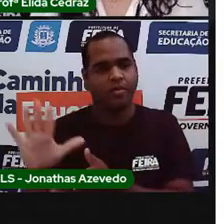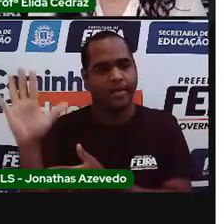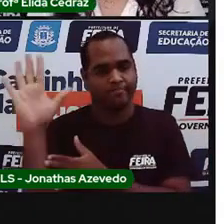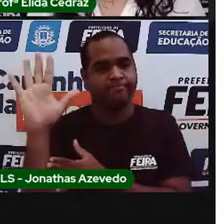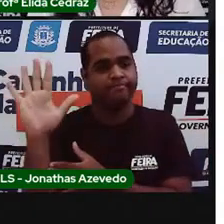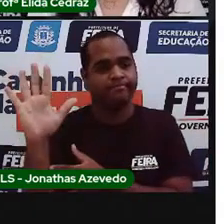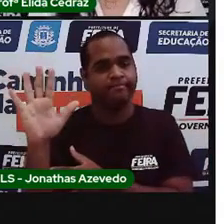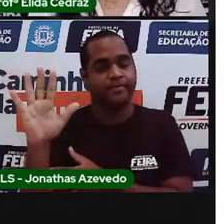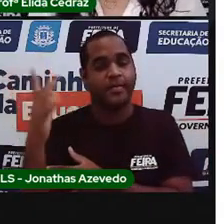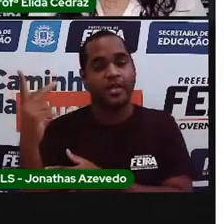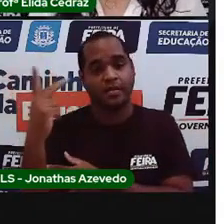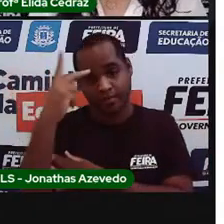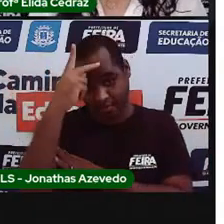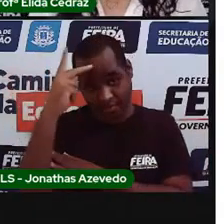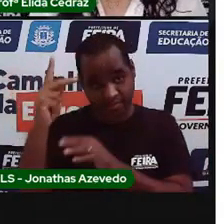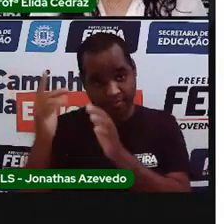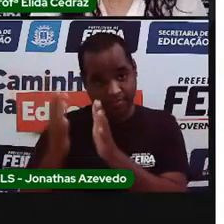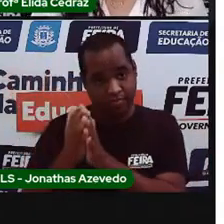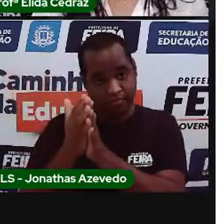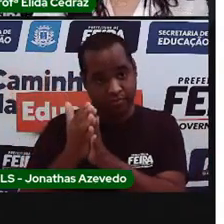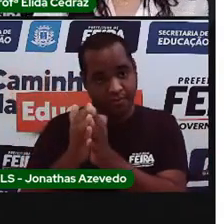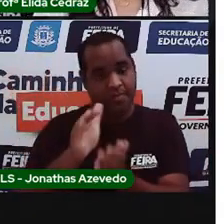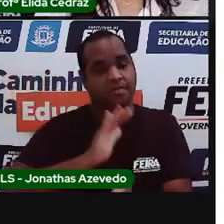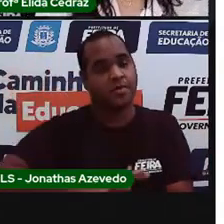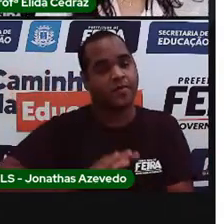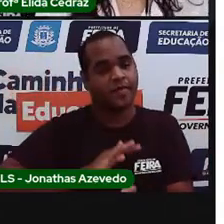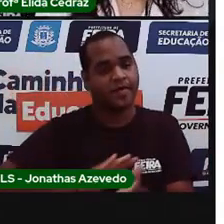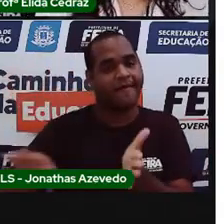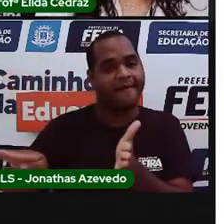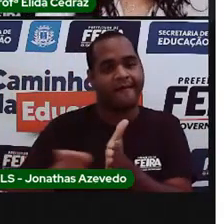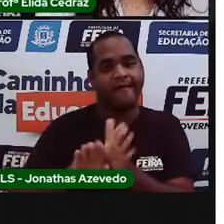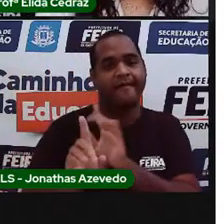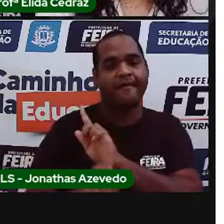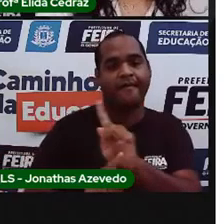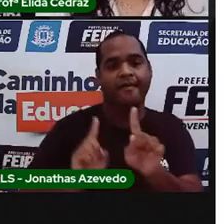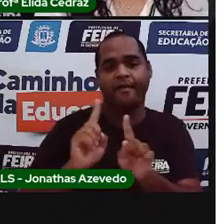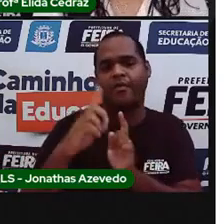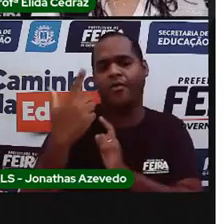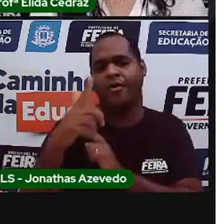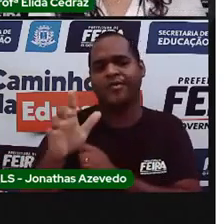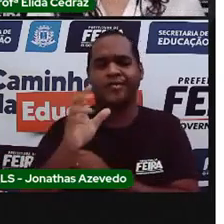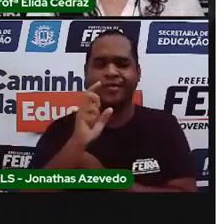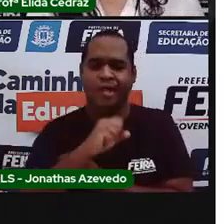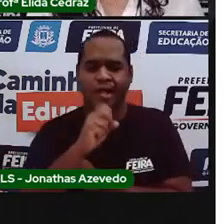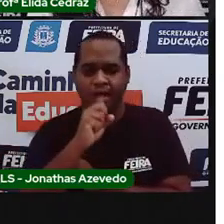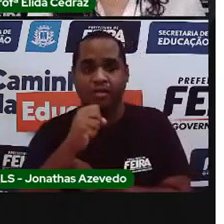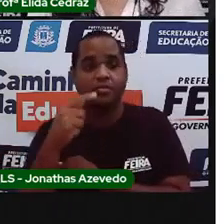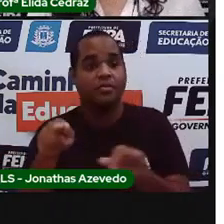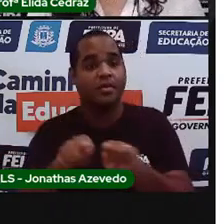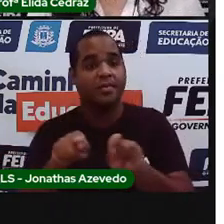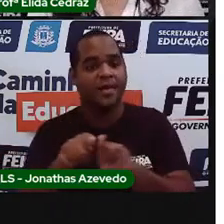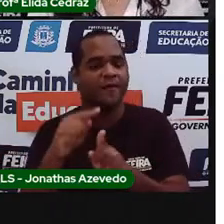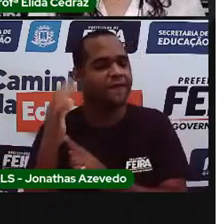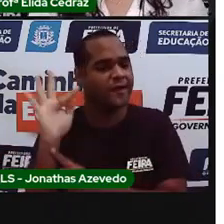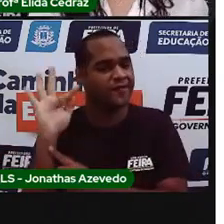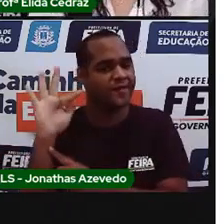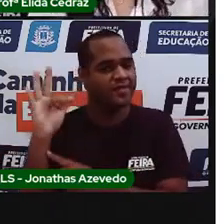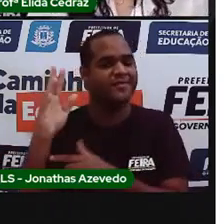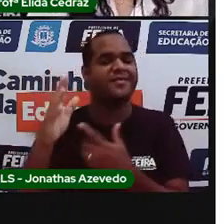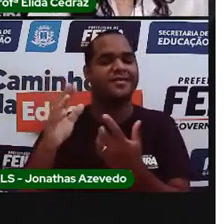Porque depois que os portugueses chegaram aqui, vieram holandeses e franceses também.